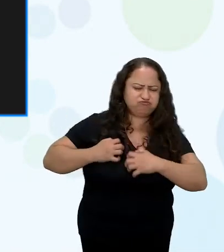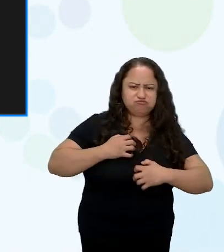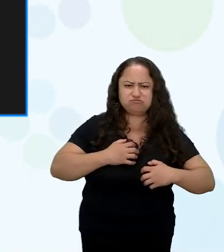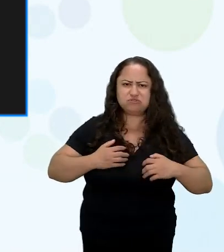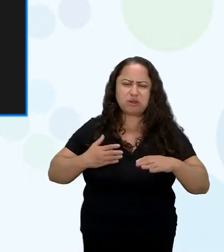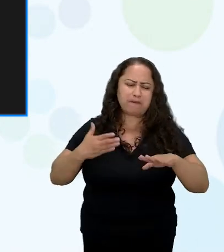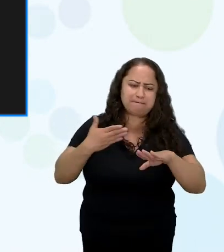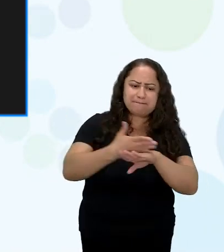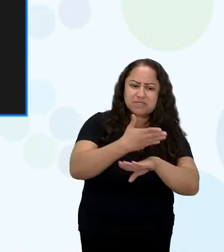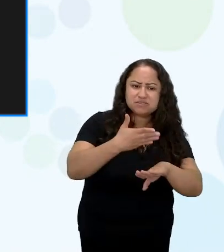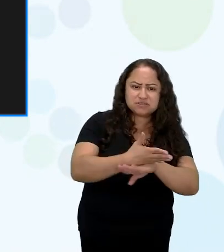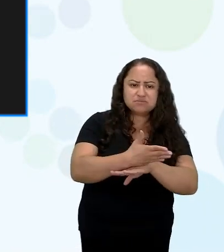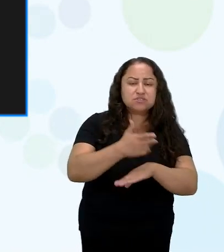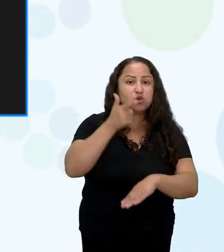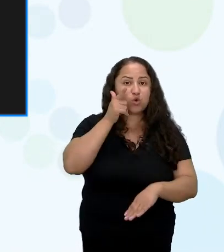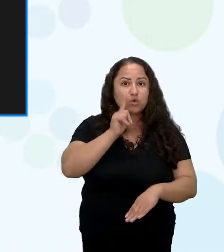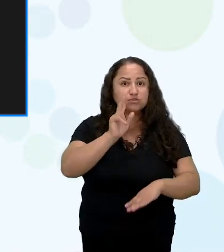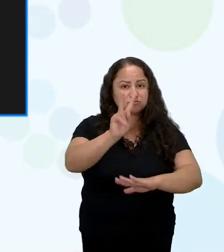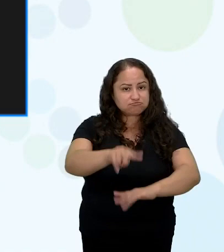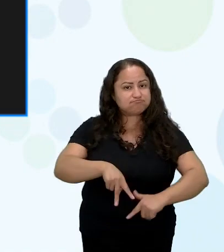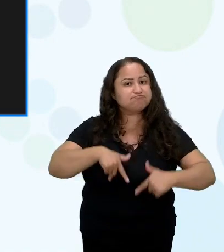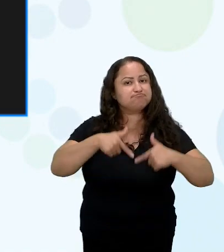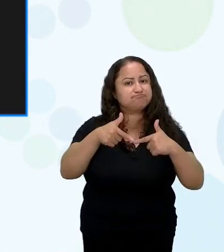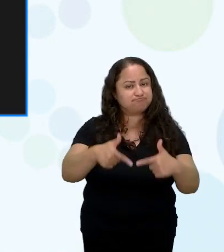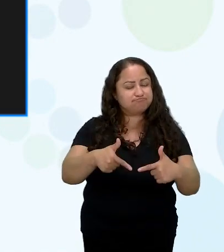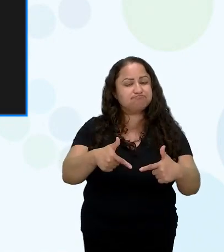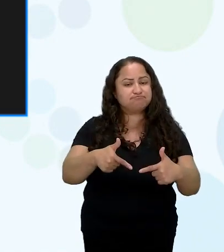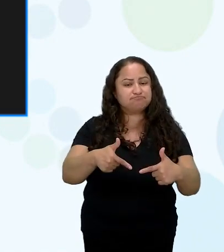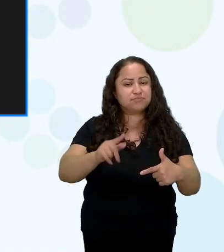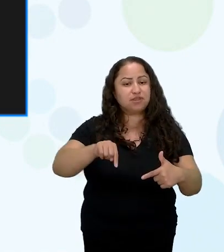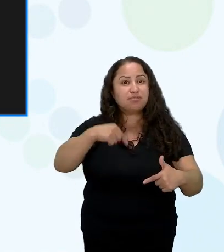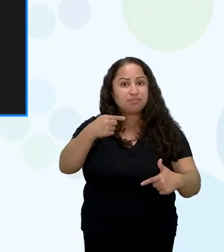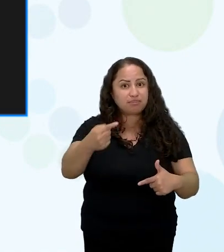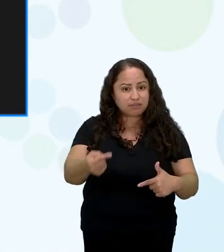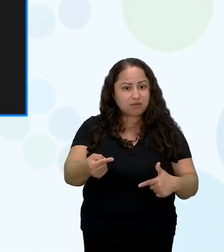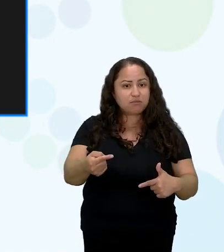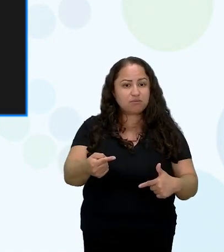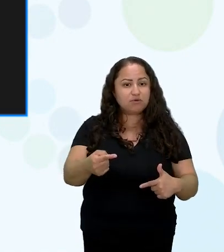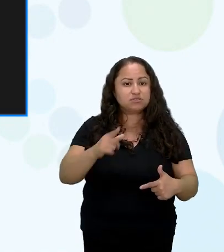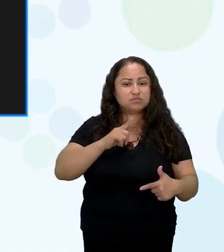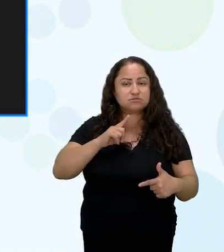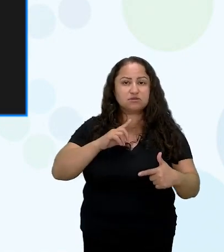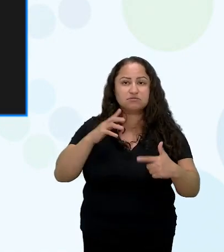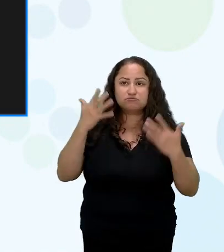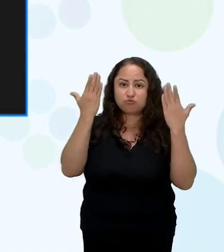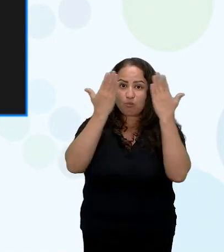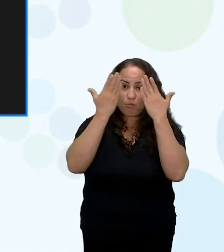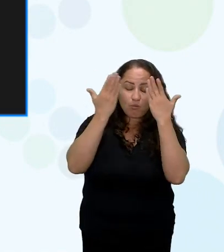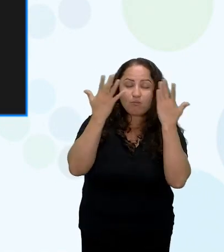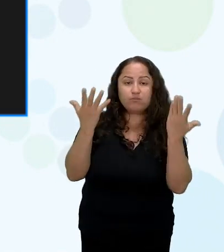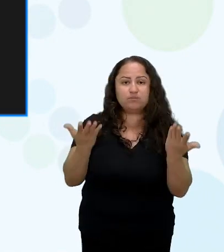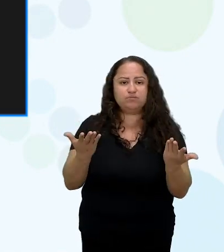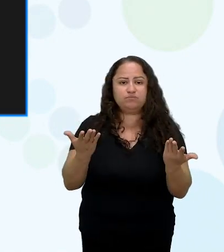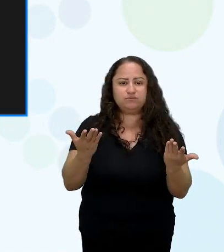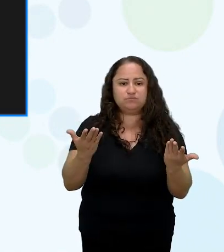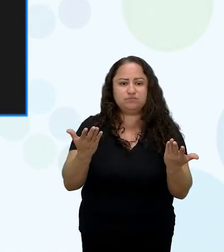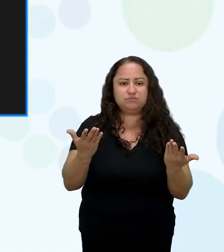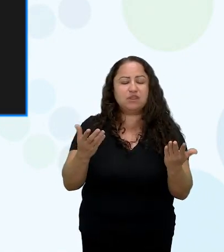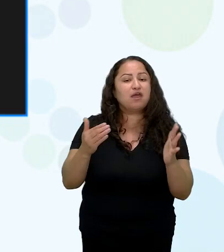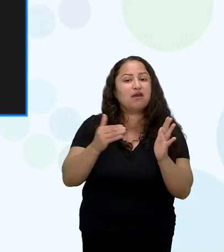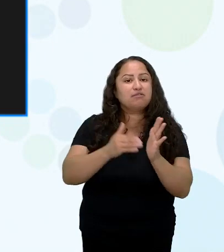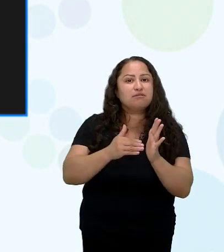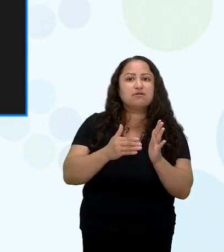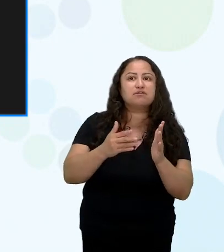participando então ela continua atuando mesmo invisível né que ela até